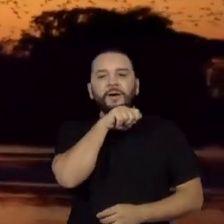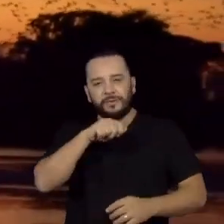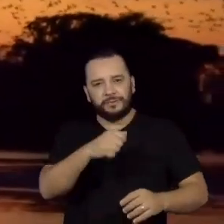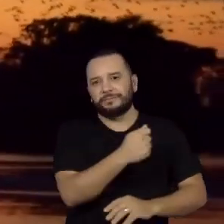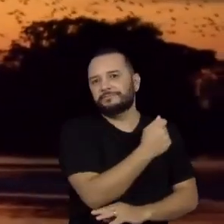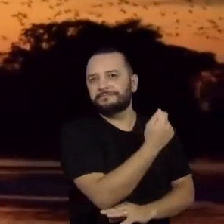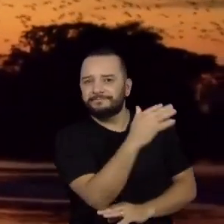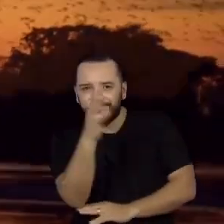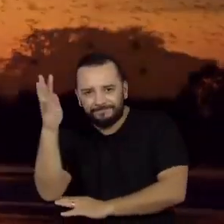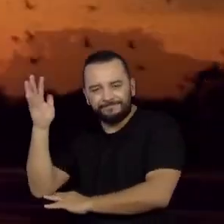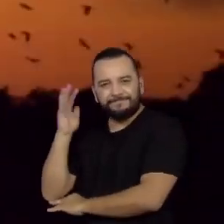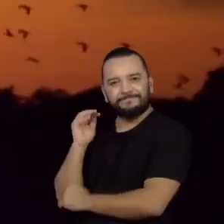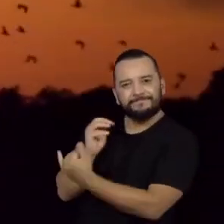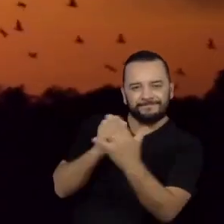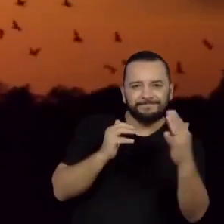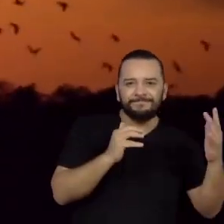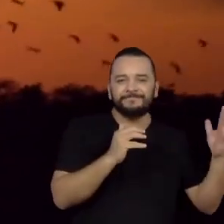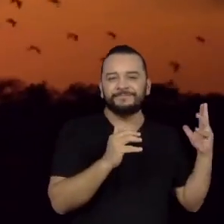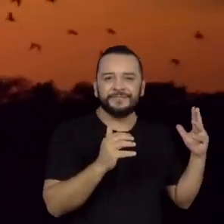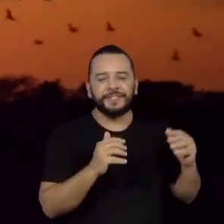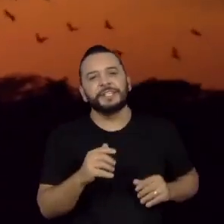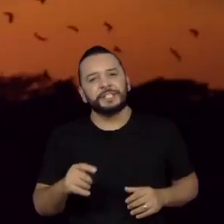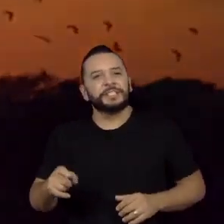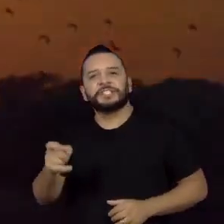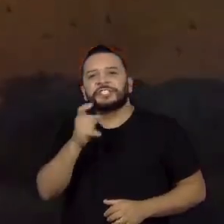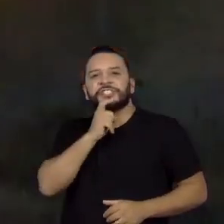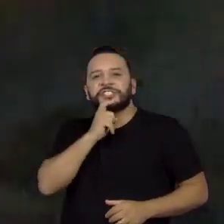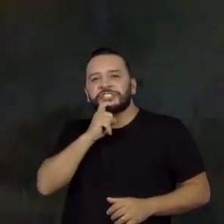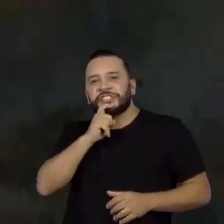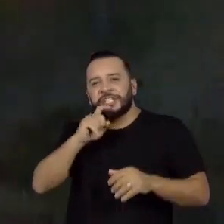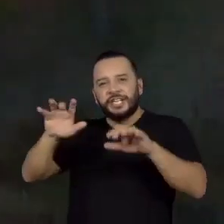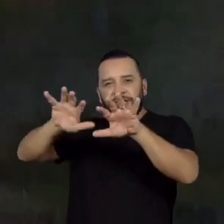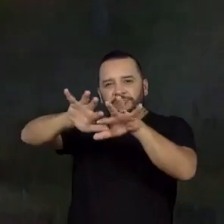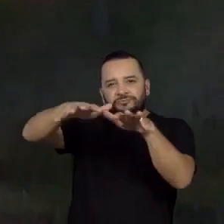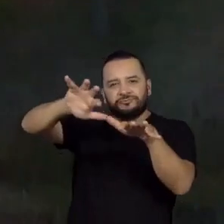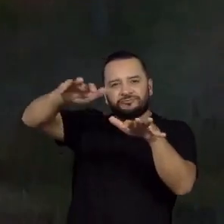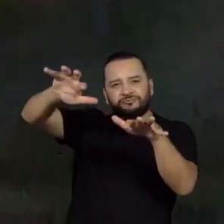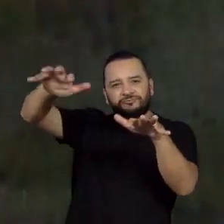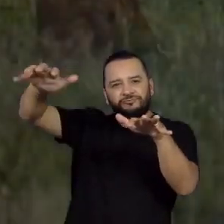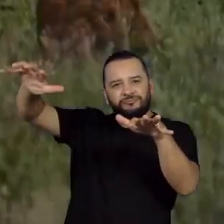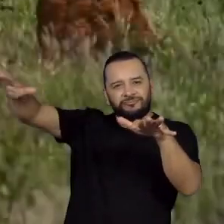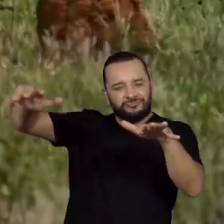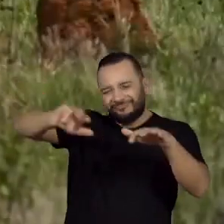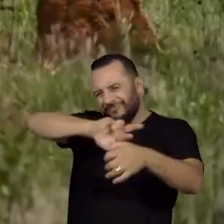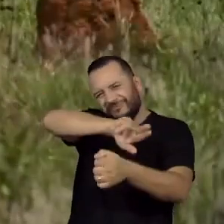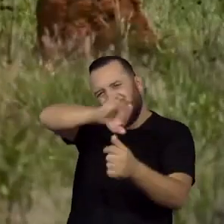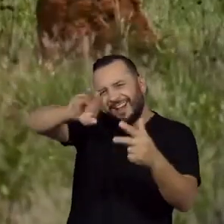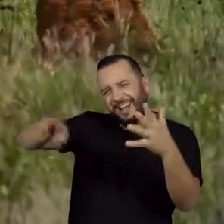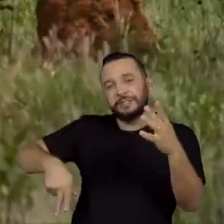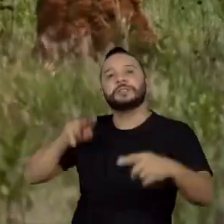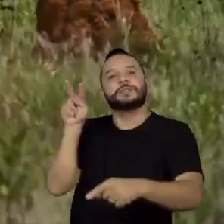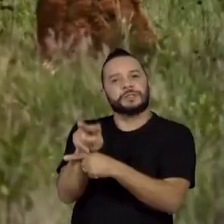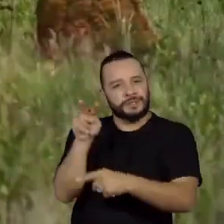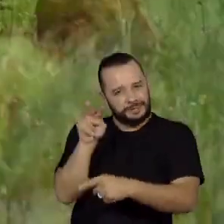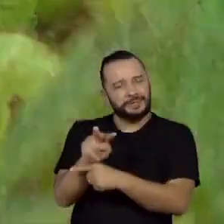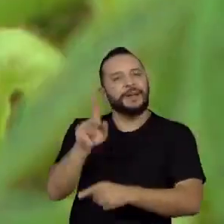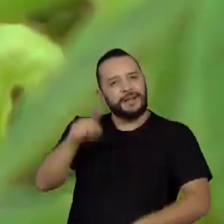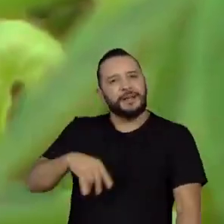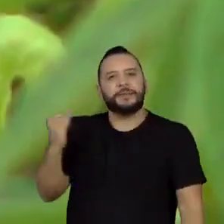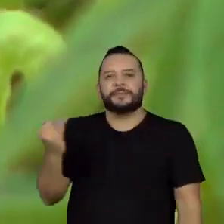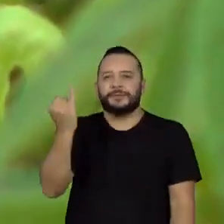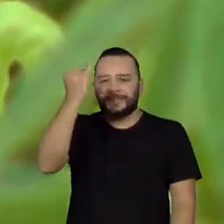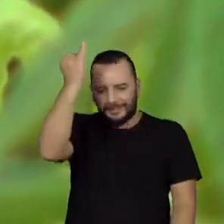biodiverso é muito bom, mas nos traz a responsabilidade de cuidar bem dessa